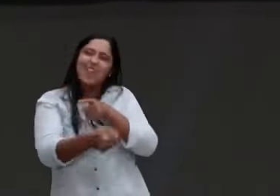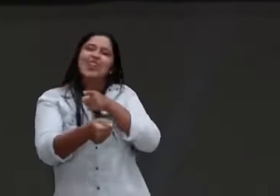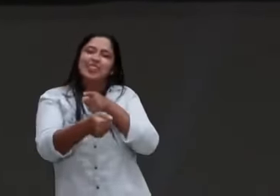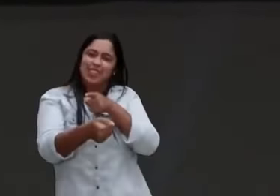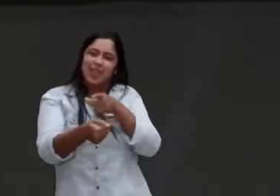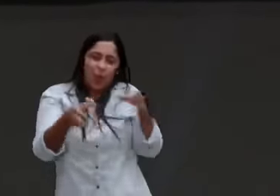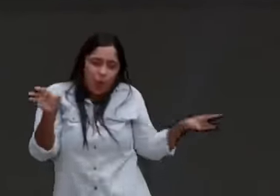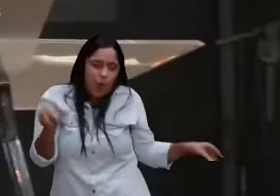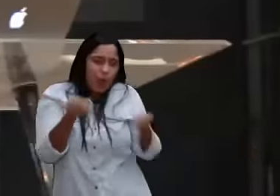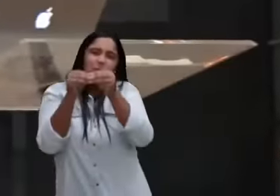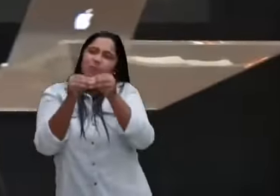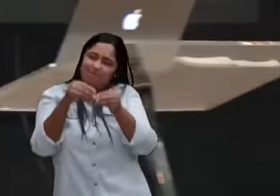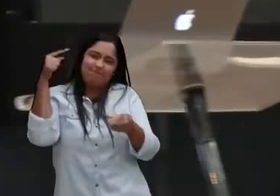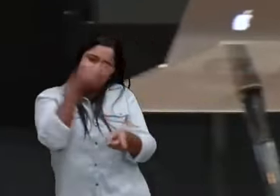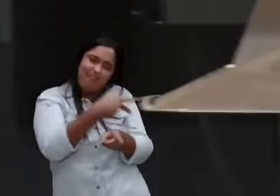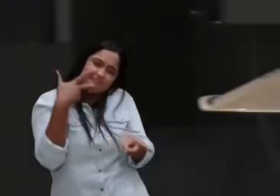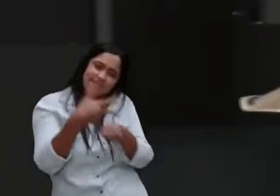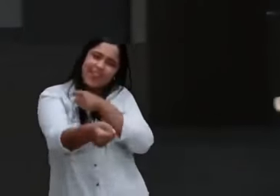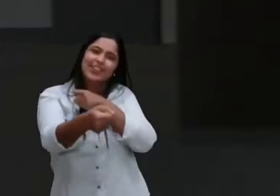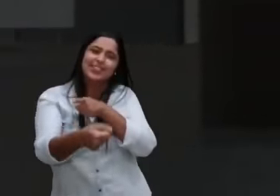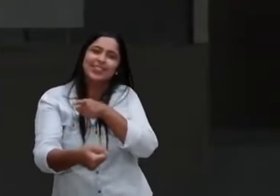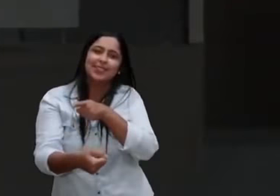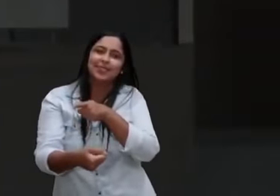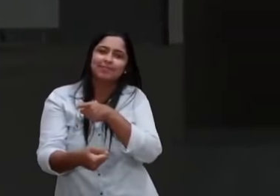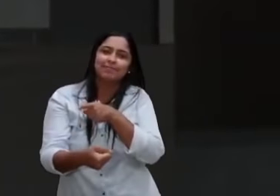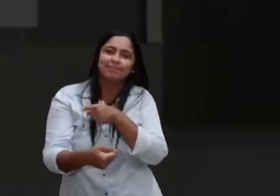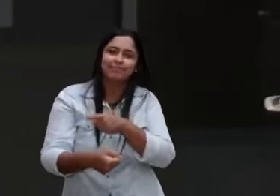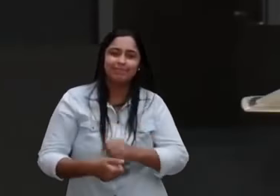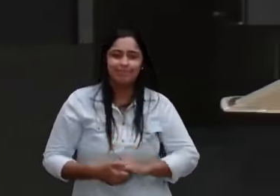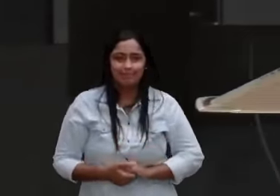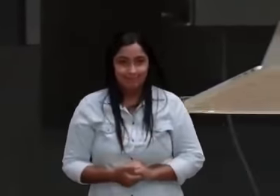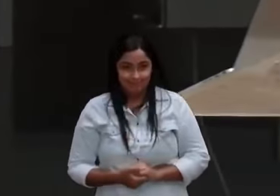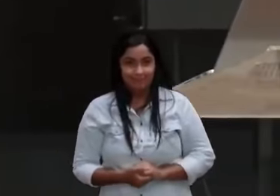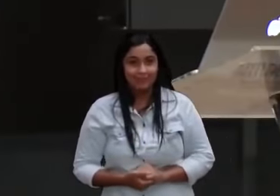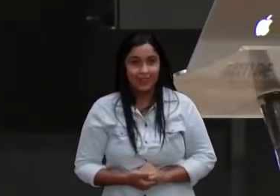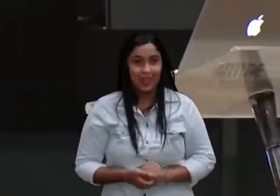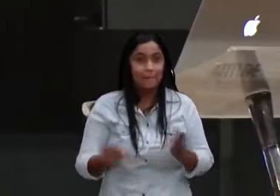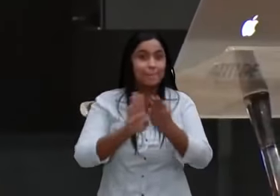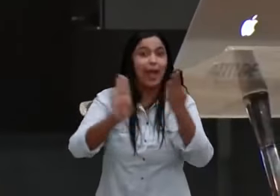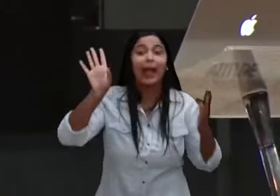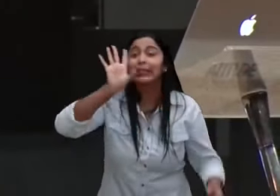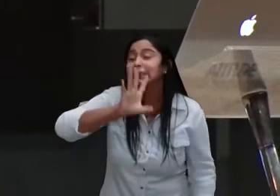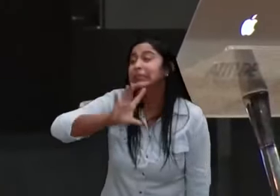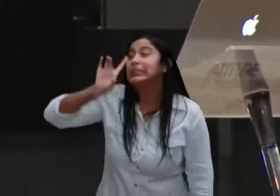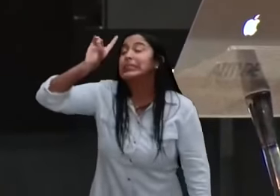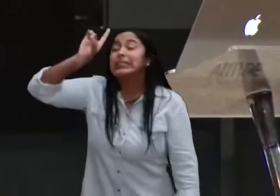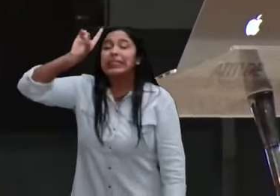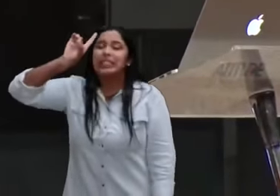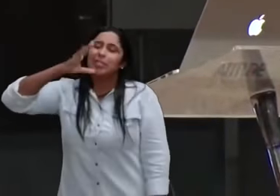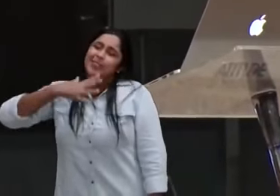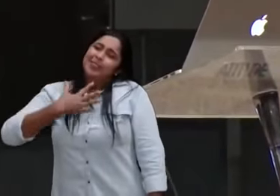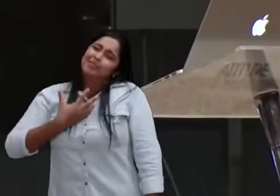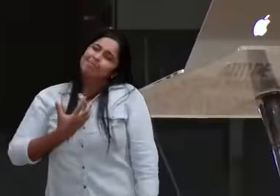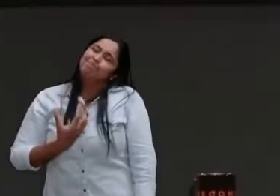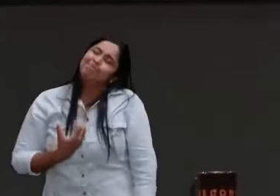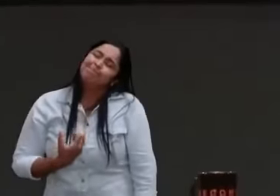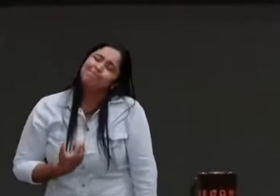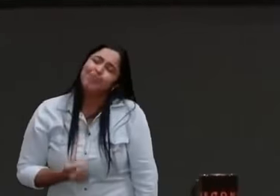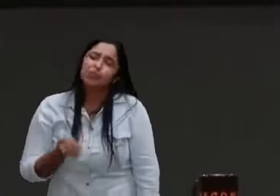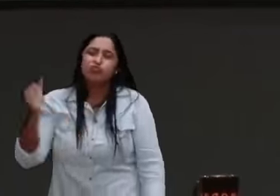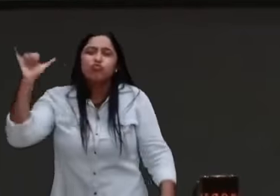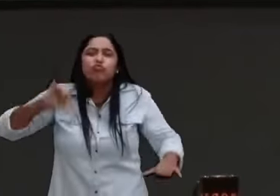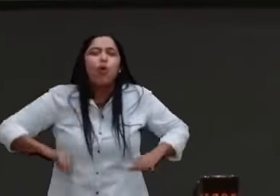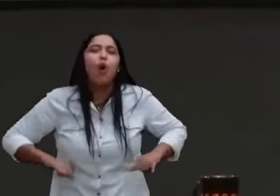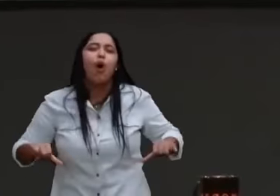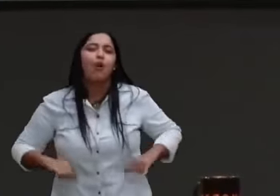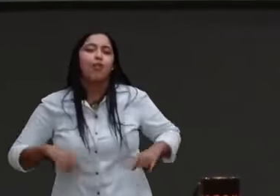mas o Senhor lamenta, por quê? Porque por um lado, um servo fiel, é menos